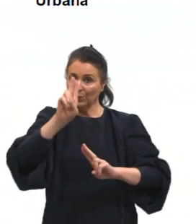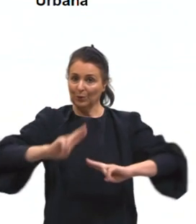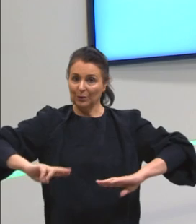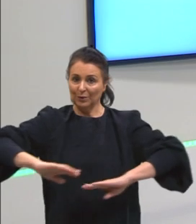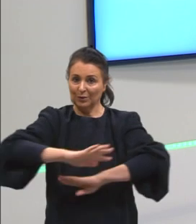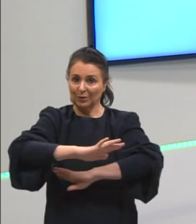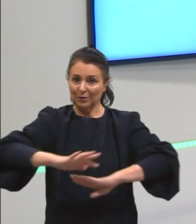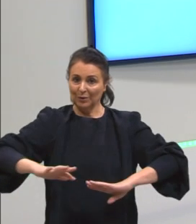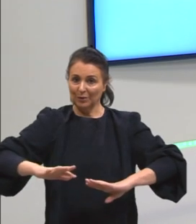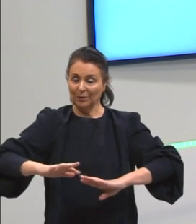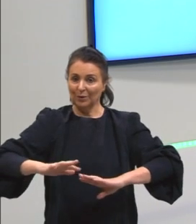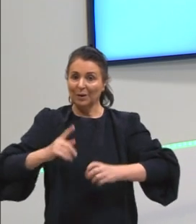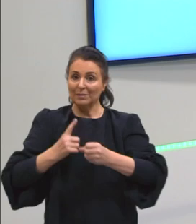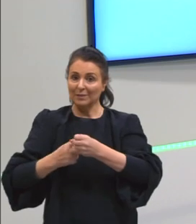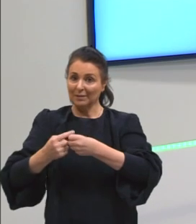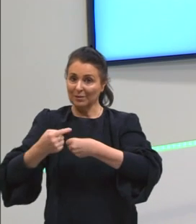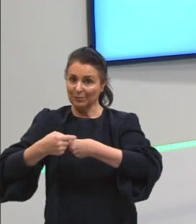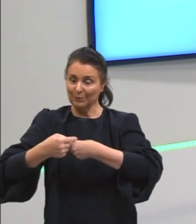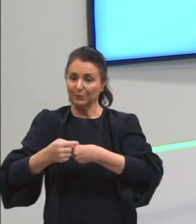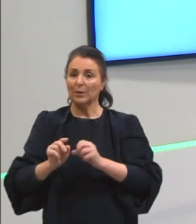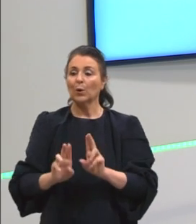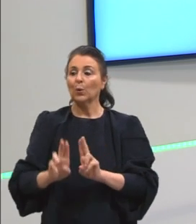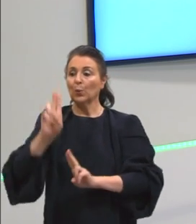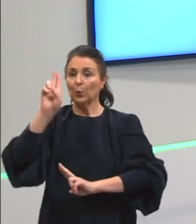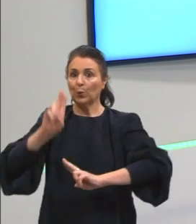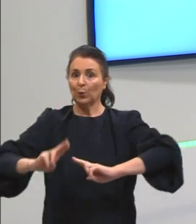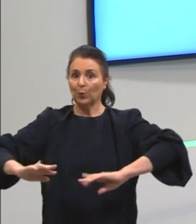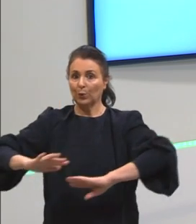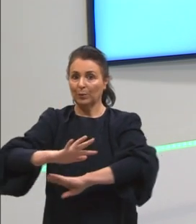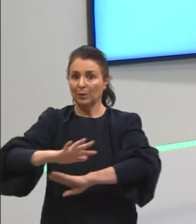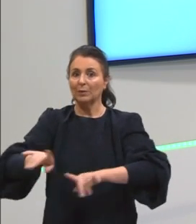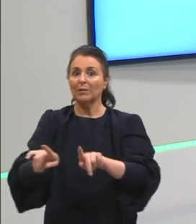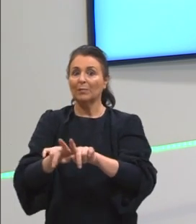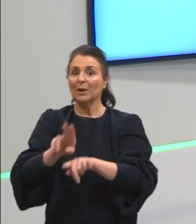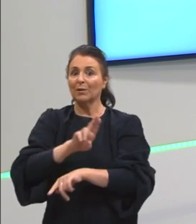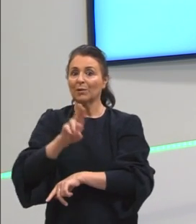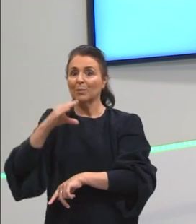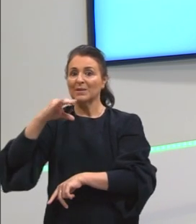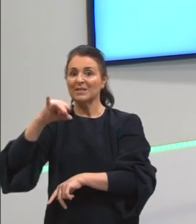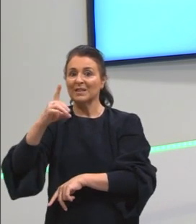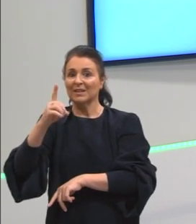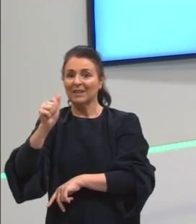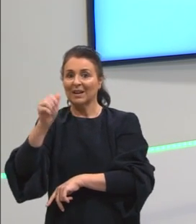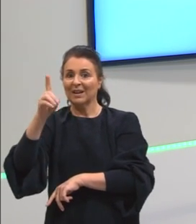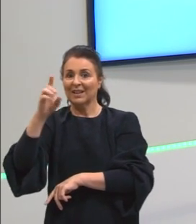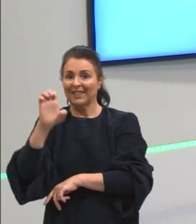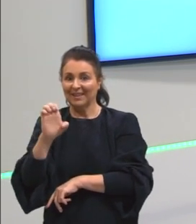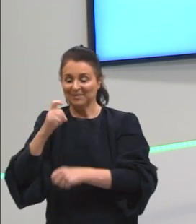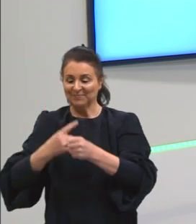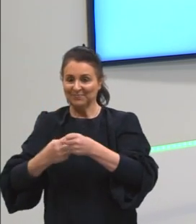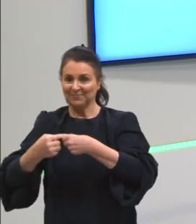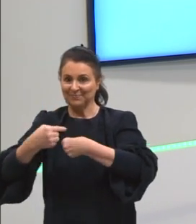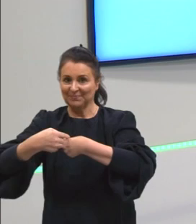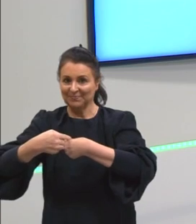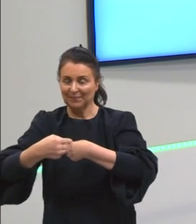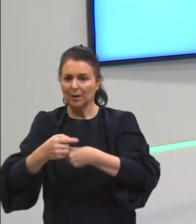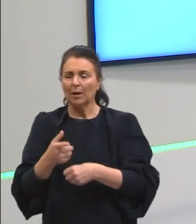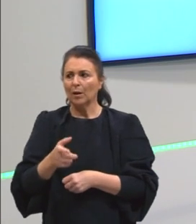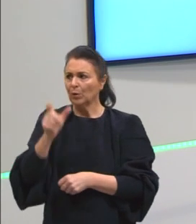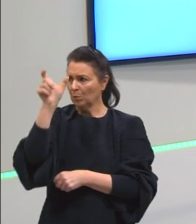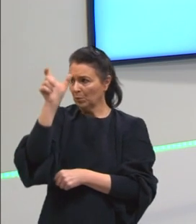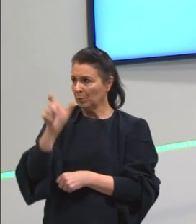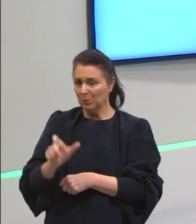confunde, muitas vezes, essa parte urbana, porque ela é chamada de cidade. Então, assim, se tu pegar uma pessoa, né, mais